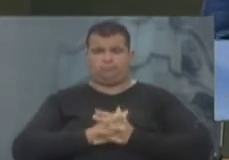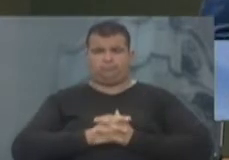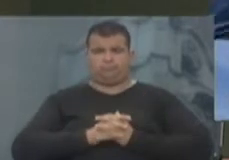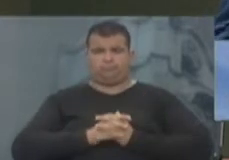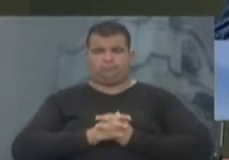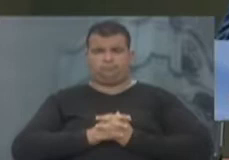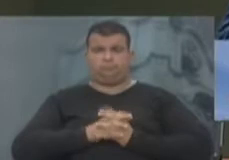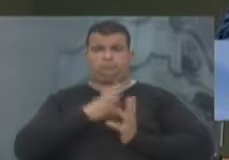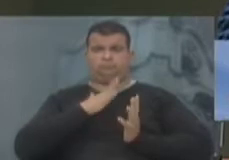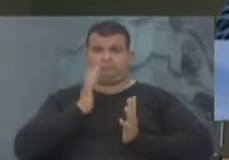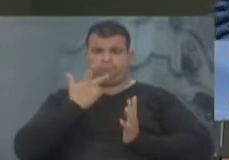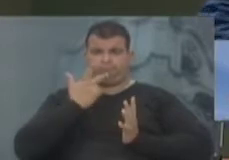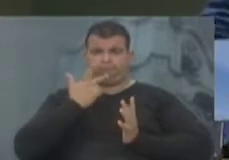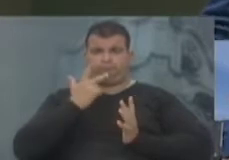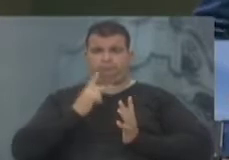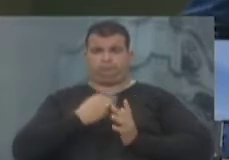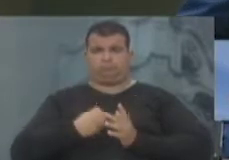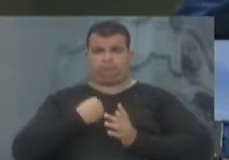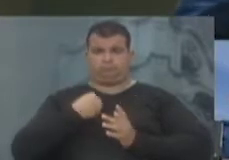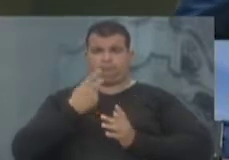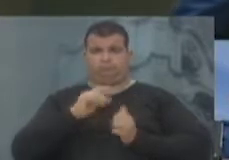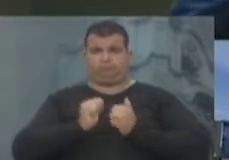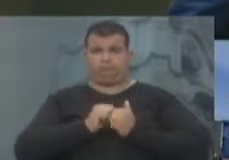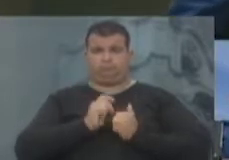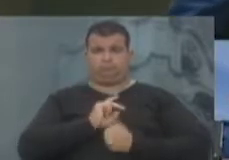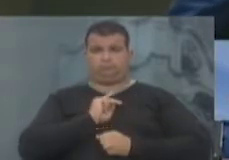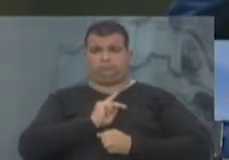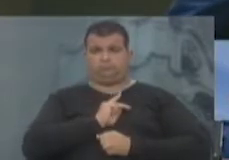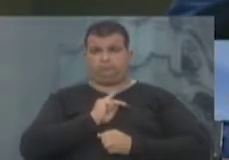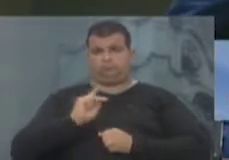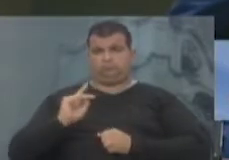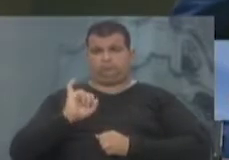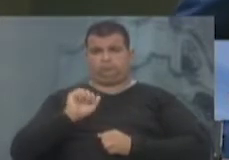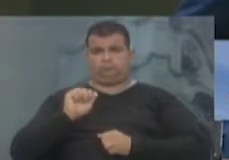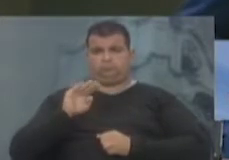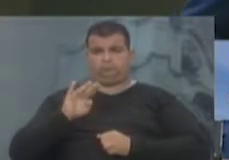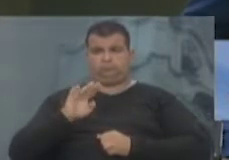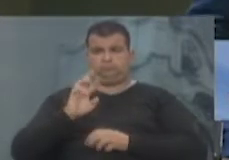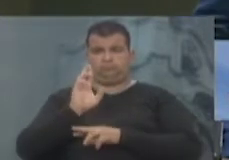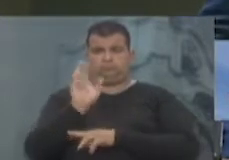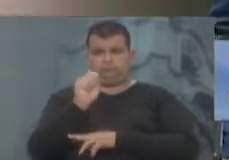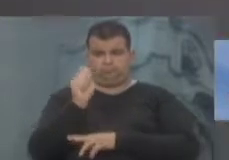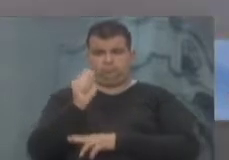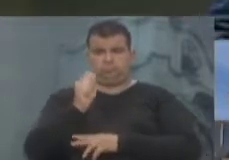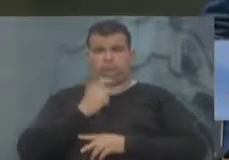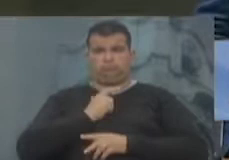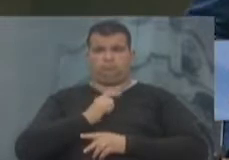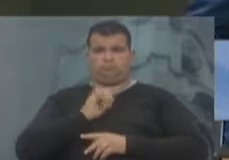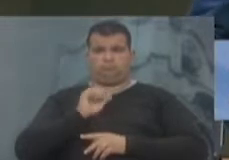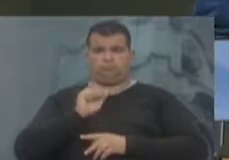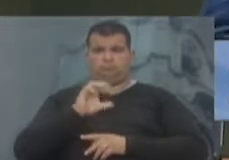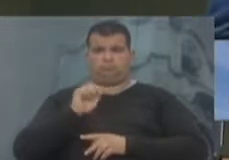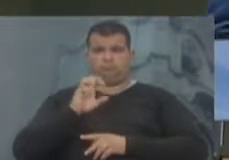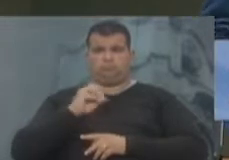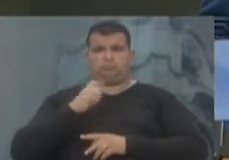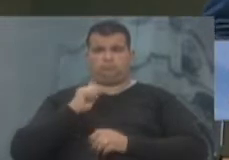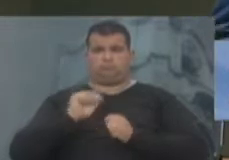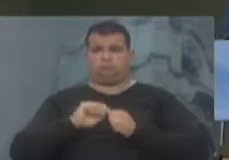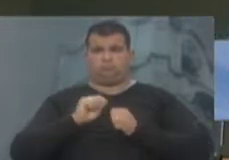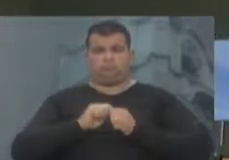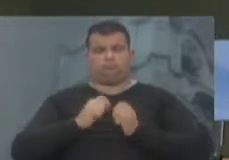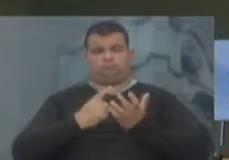Eu já tinha falado na presença do presidente do IAB RS que o IAB RS e a CAL têm feito muito mais uma agenda